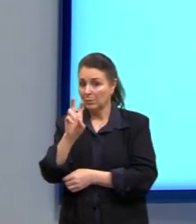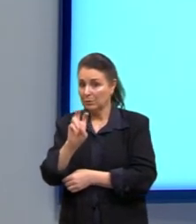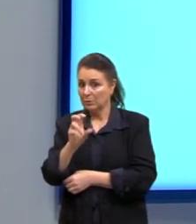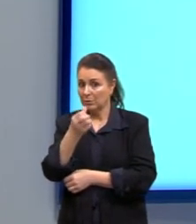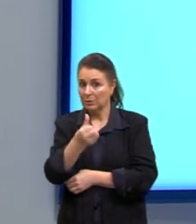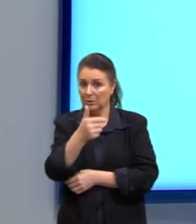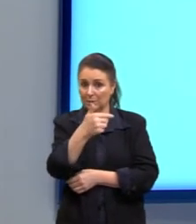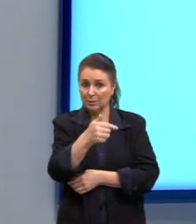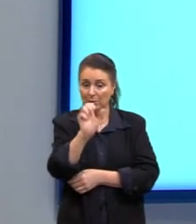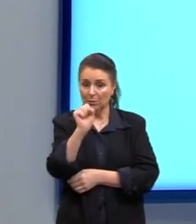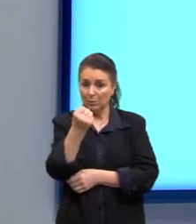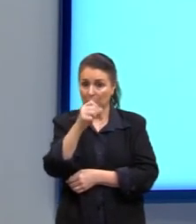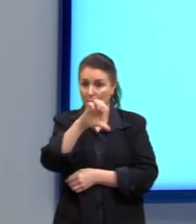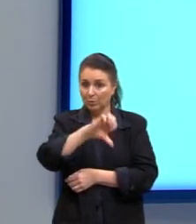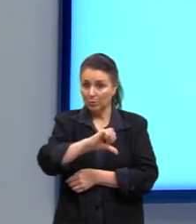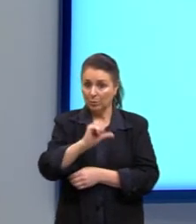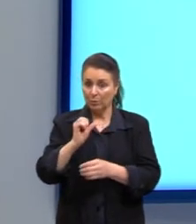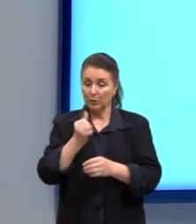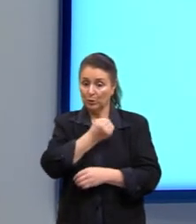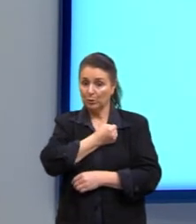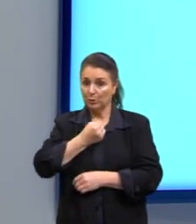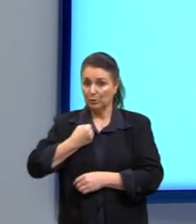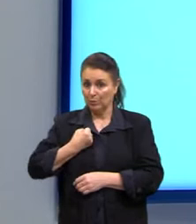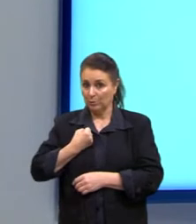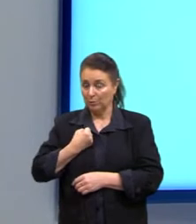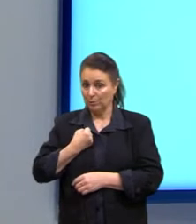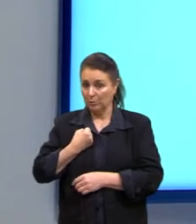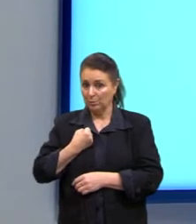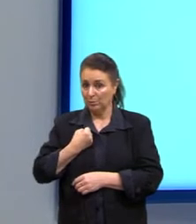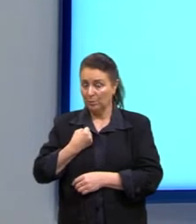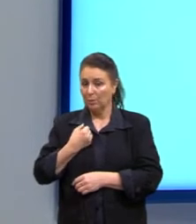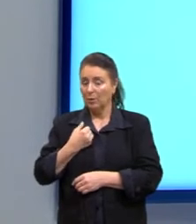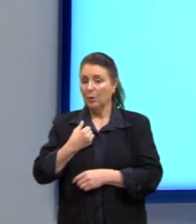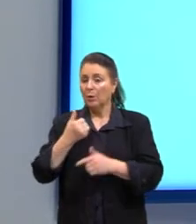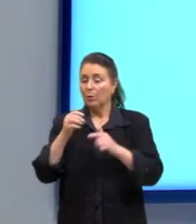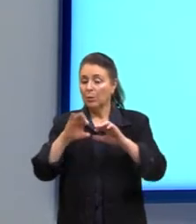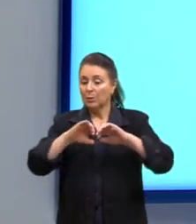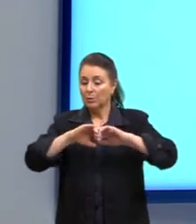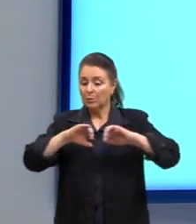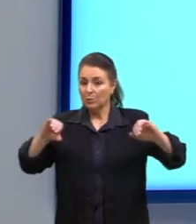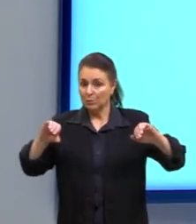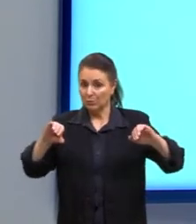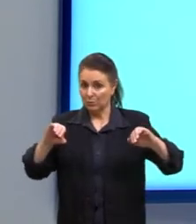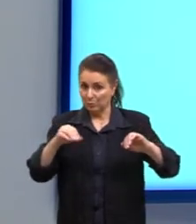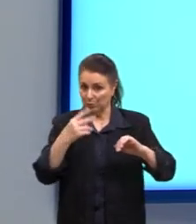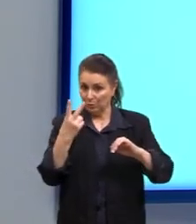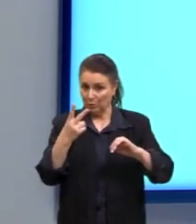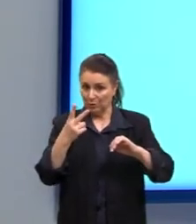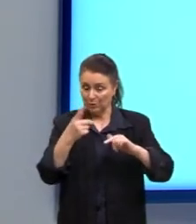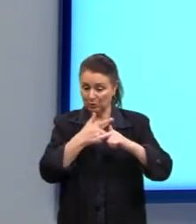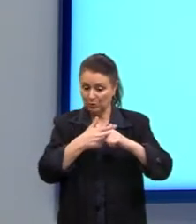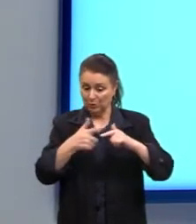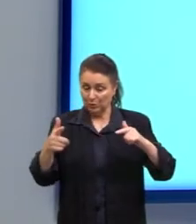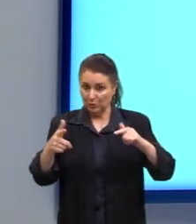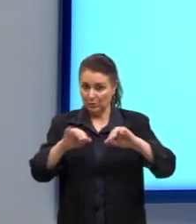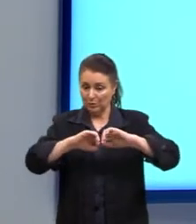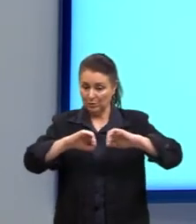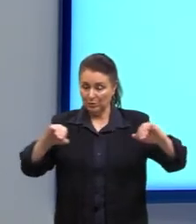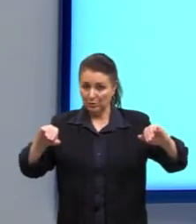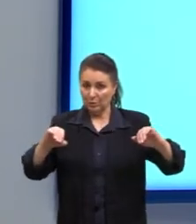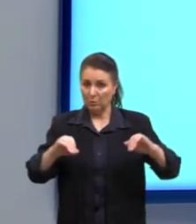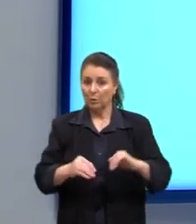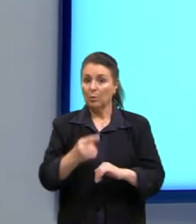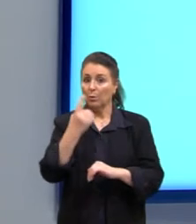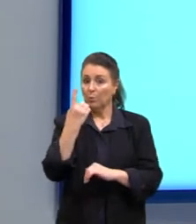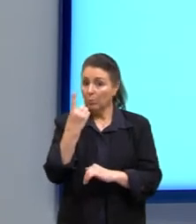6, 7, 8, 9 números. O que que acontece? Quando eu dividir por 2, a gente vai ter um termo